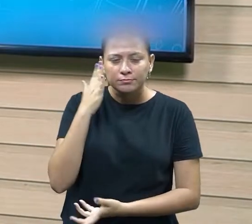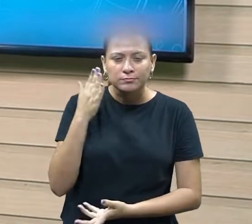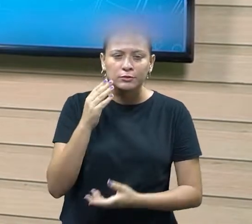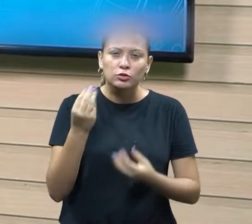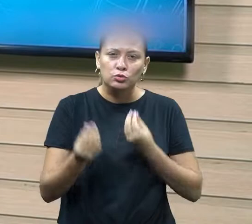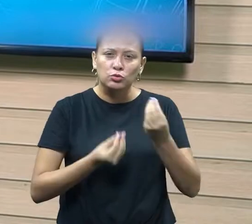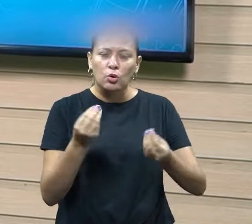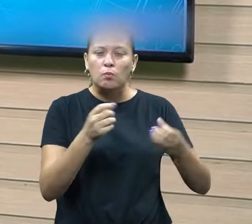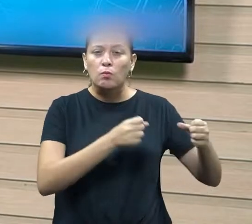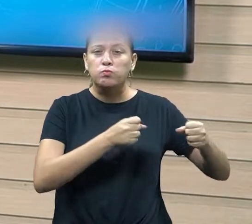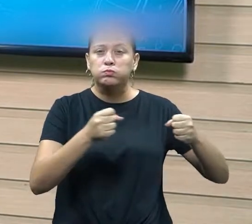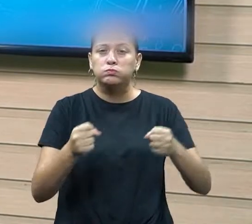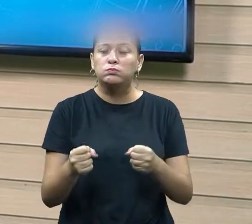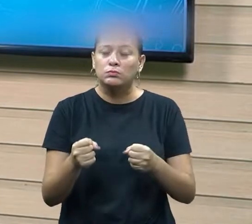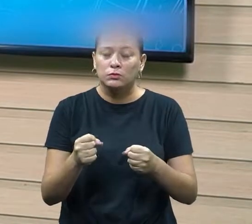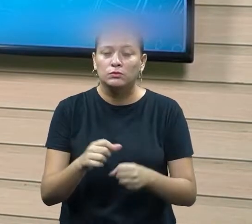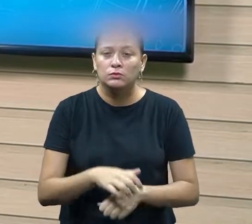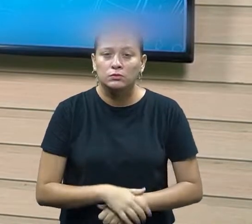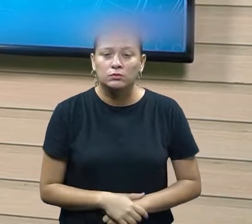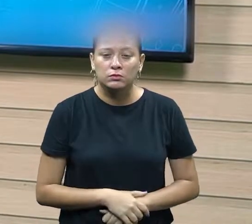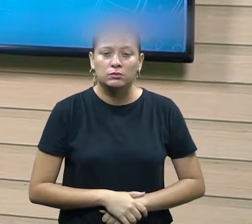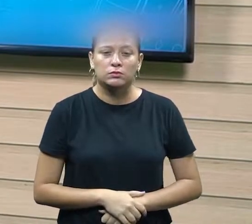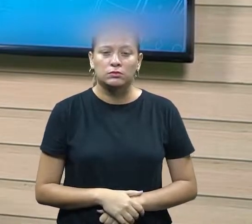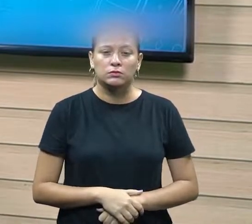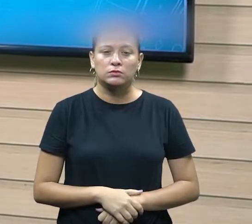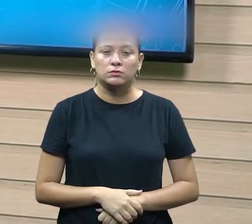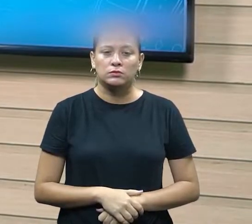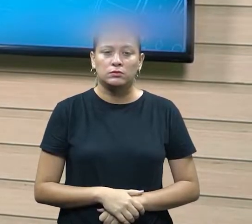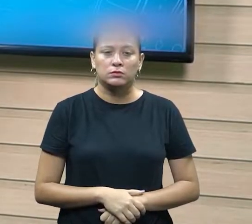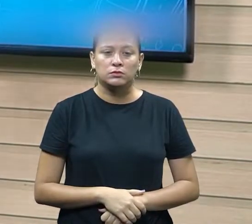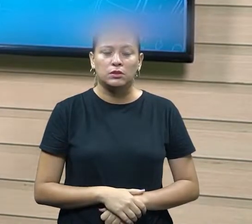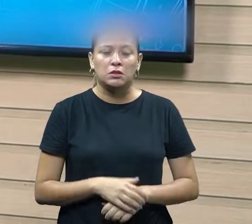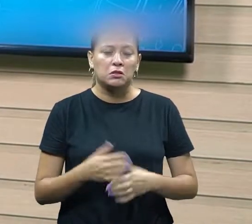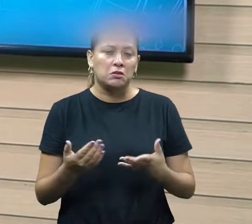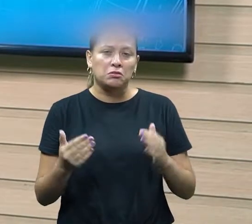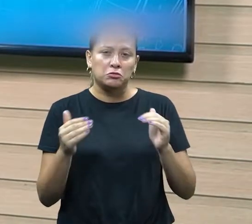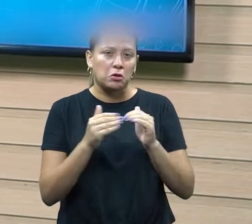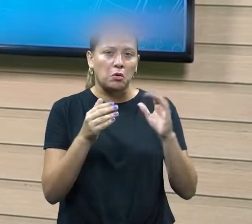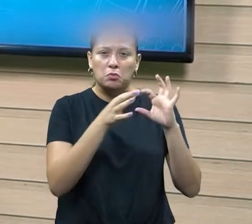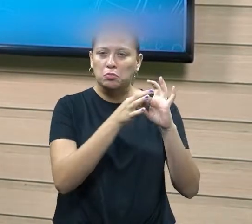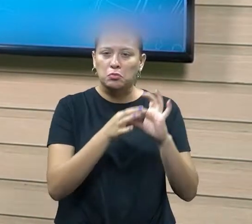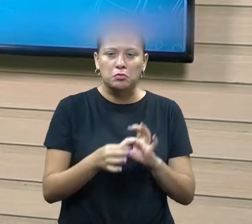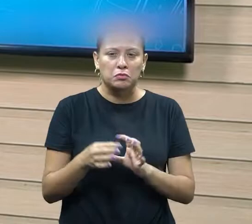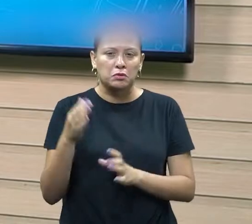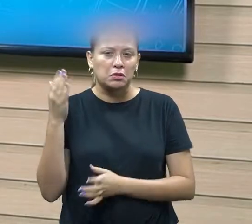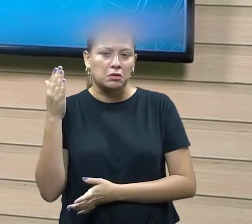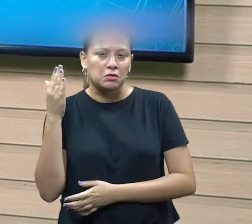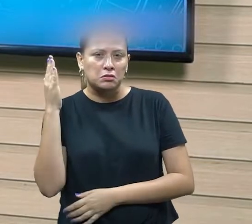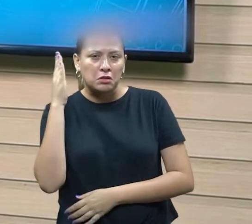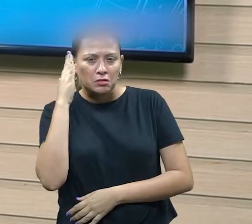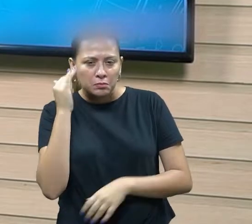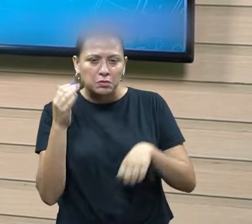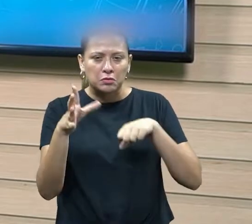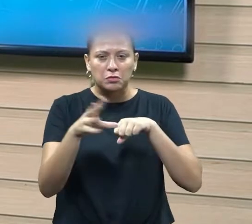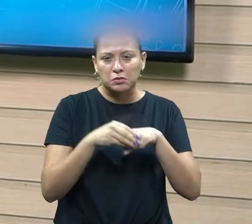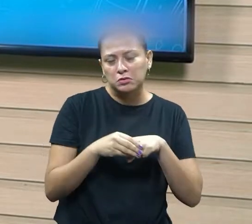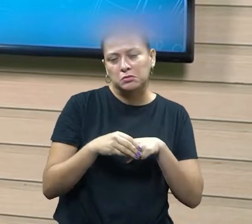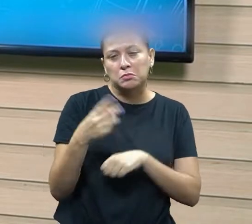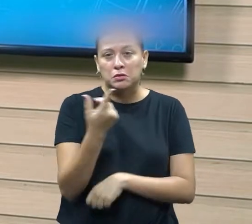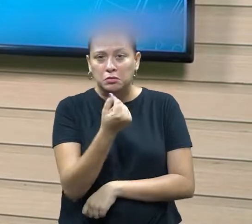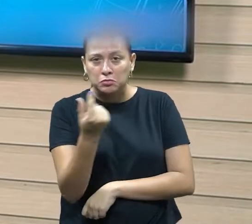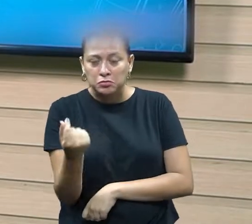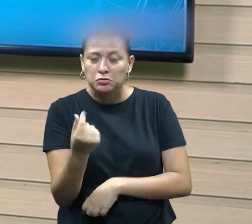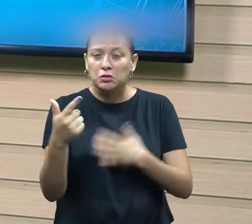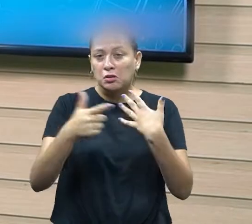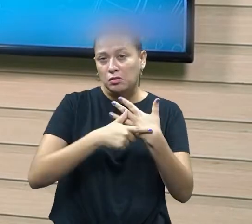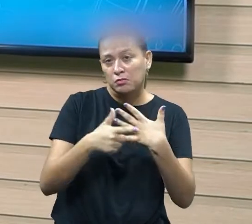o poder ele vai em determinadas situações em relação a sabedoria em relação ao dinheiro em relação à experiência ao